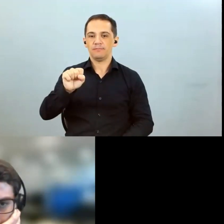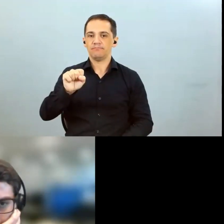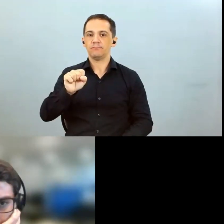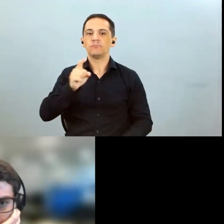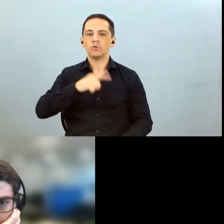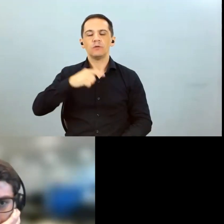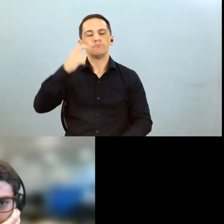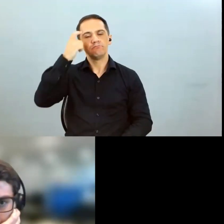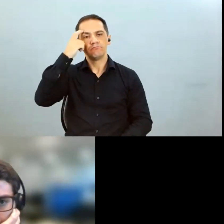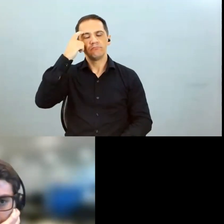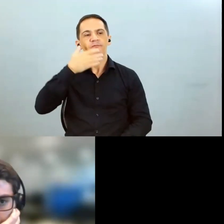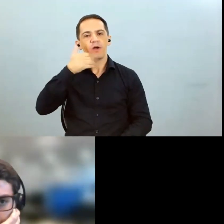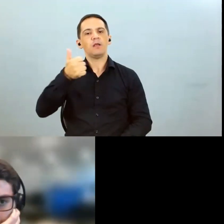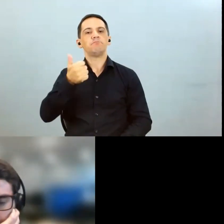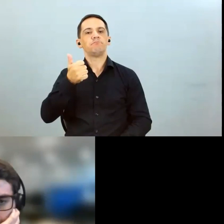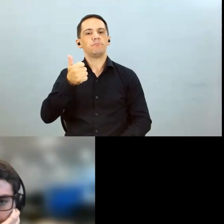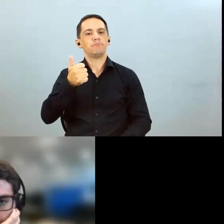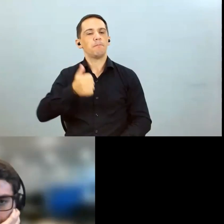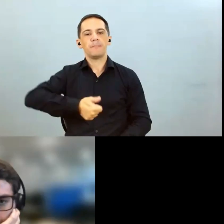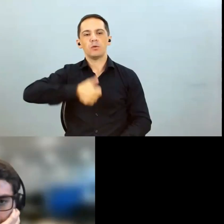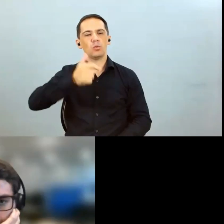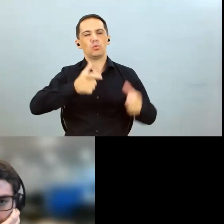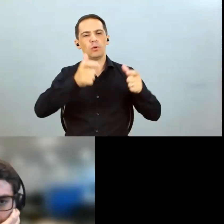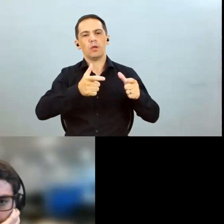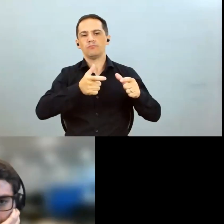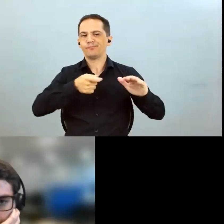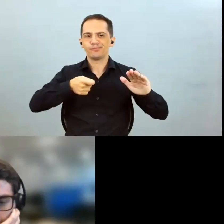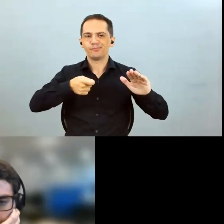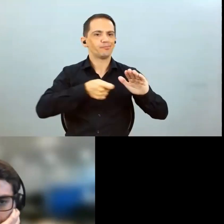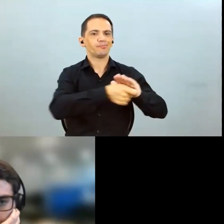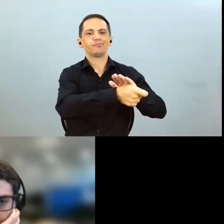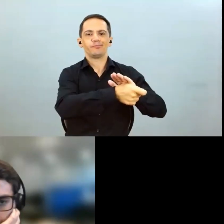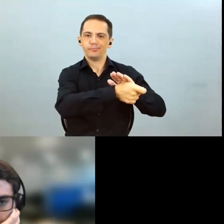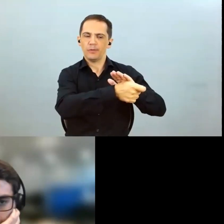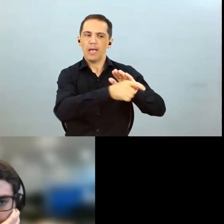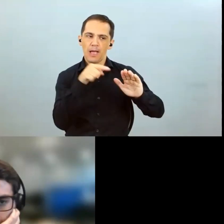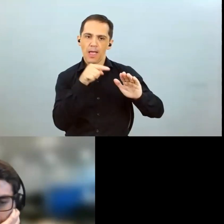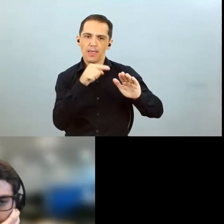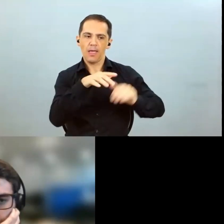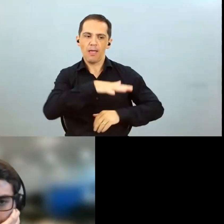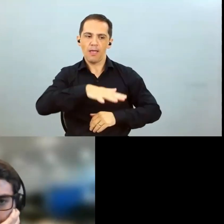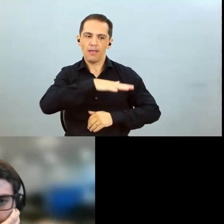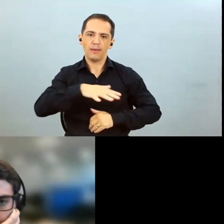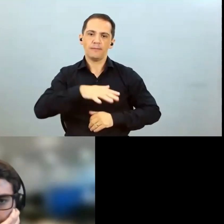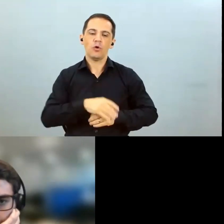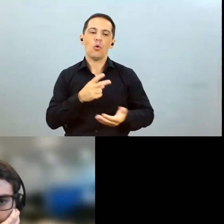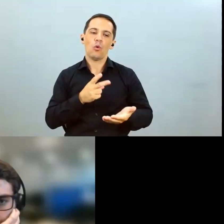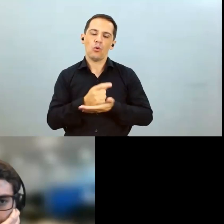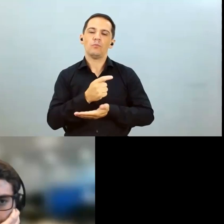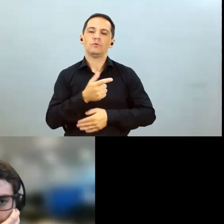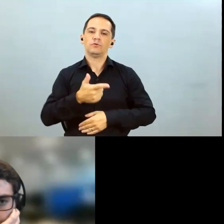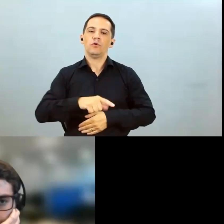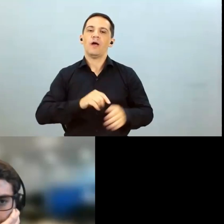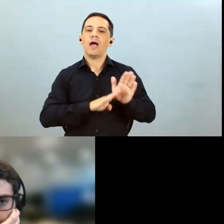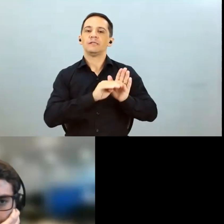a recompra de ações hoje é uma das melhores alocações de capital hoje é a recompra de ações e